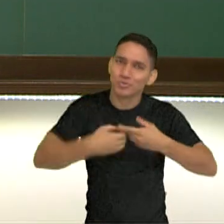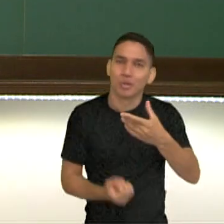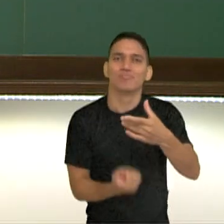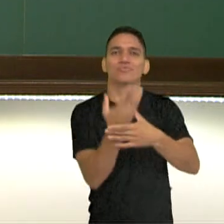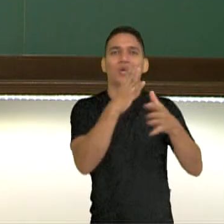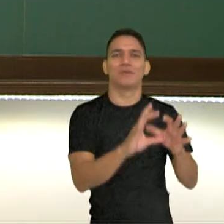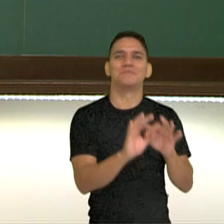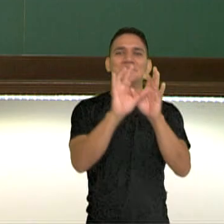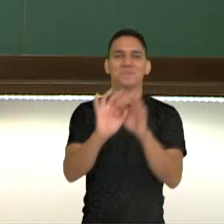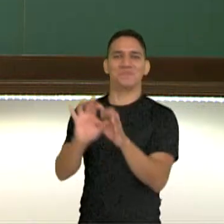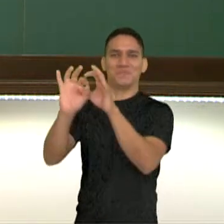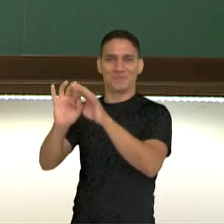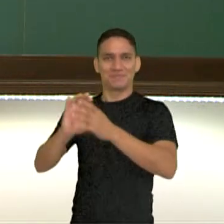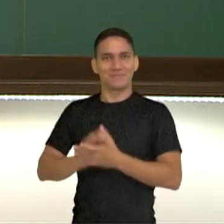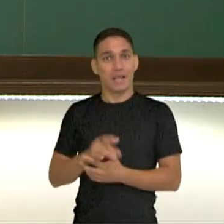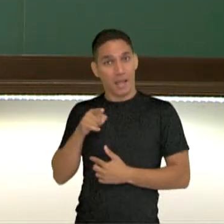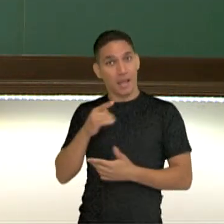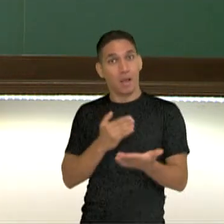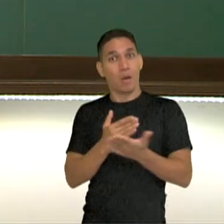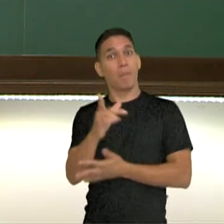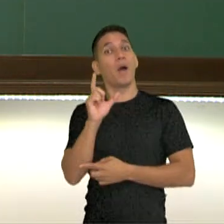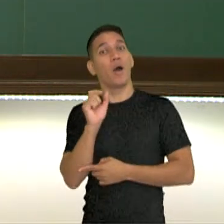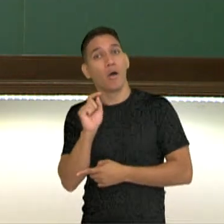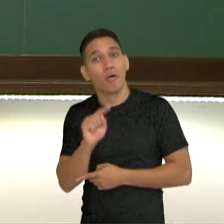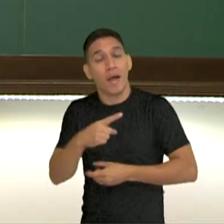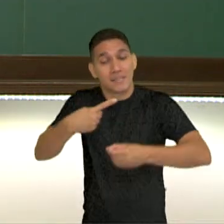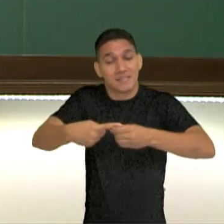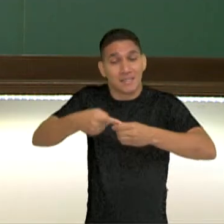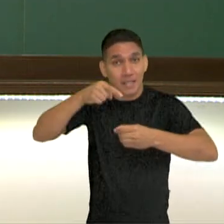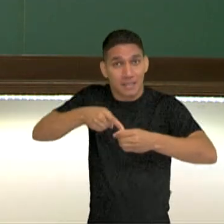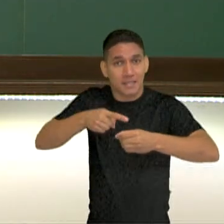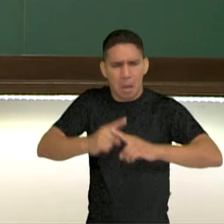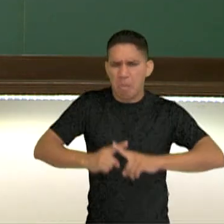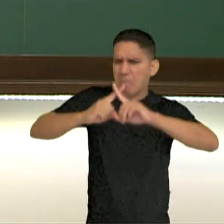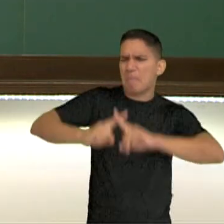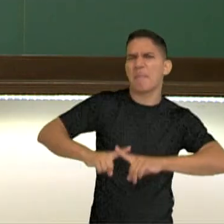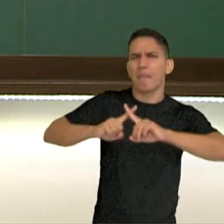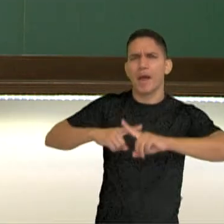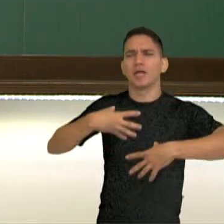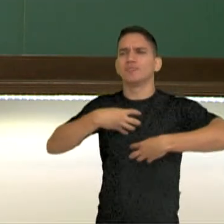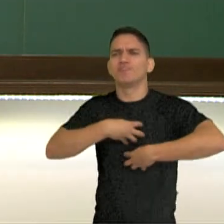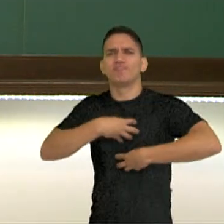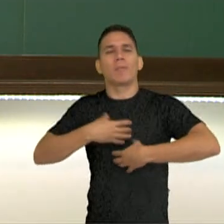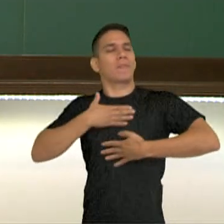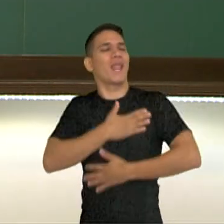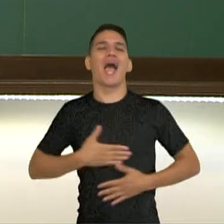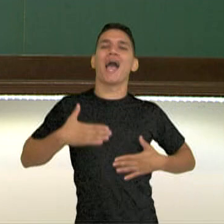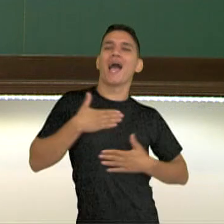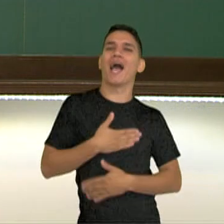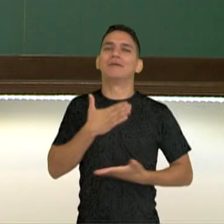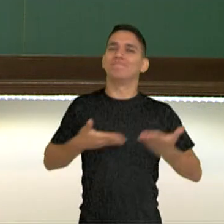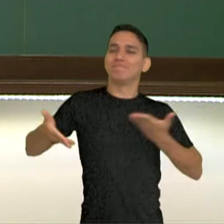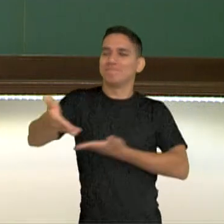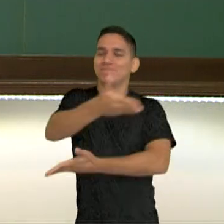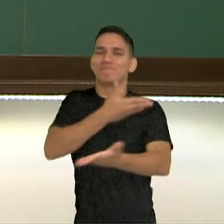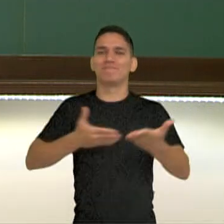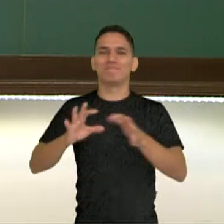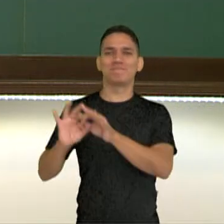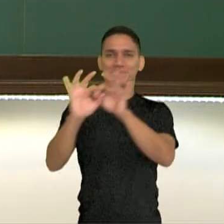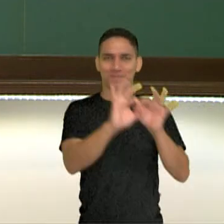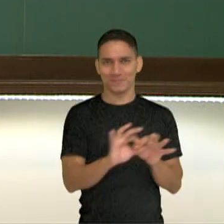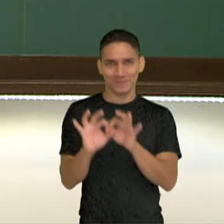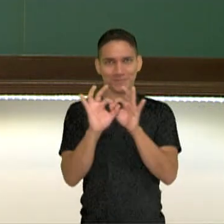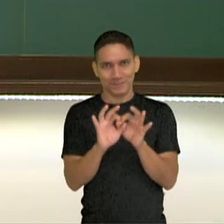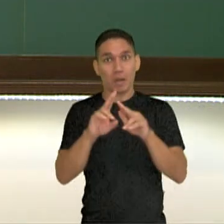Mandavam para essa cidade para, então, disputarem em clima de solidariedade e amizade. E também ali